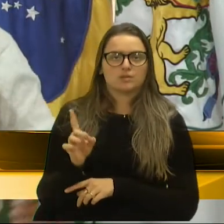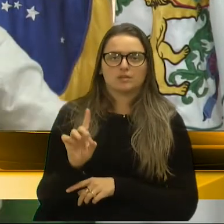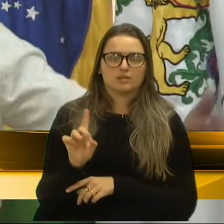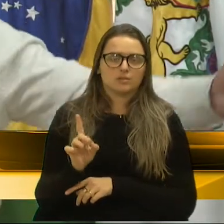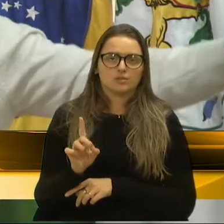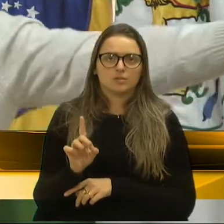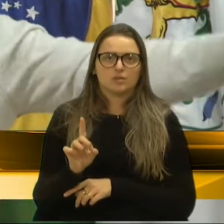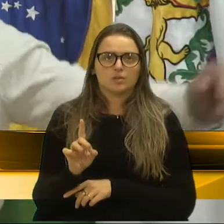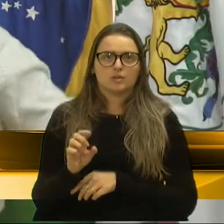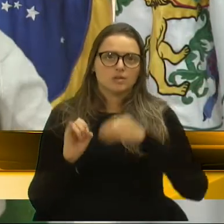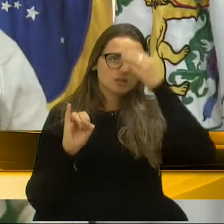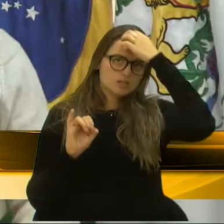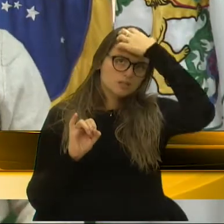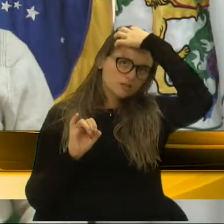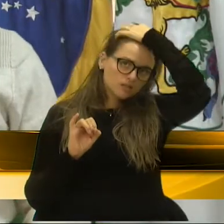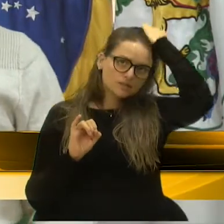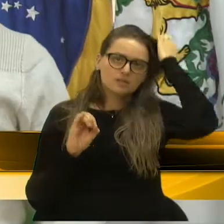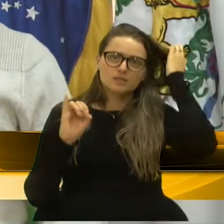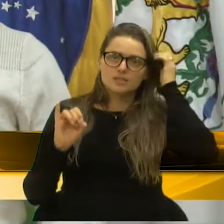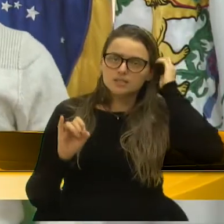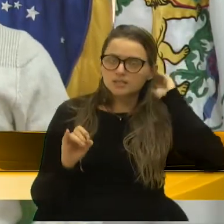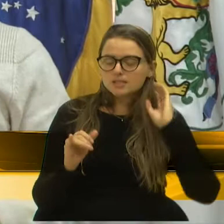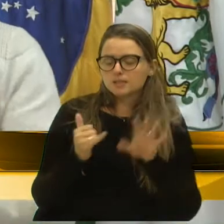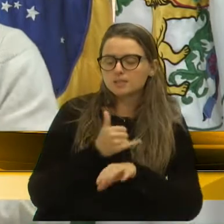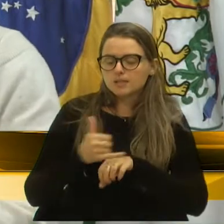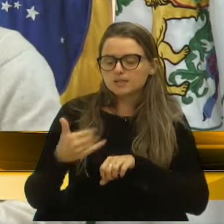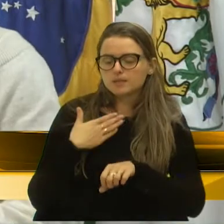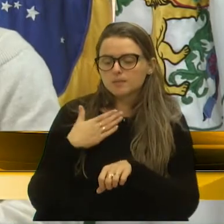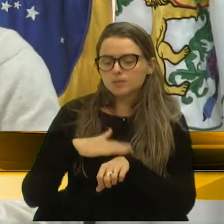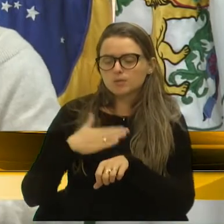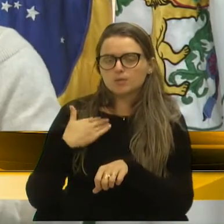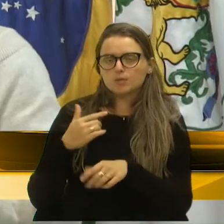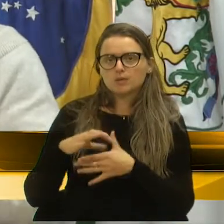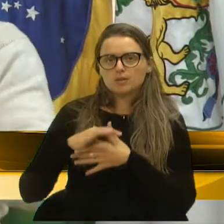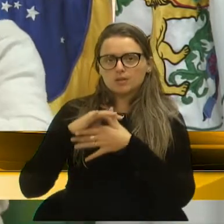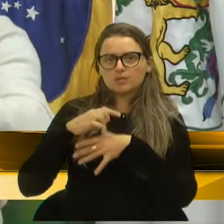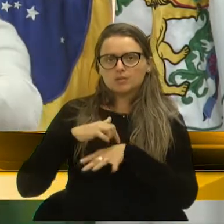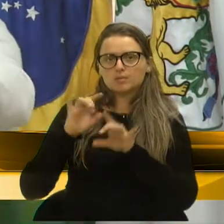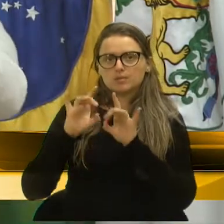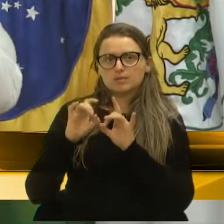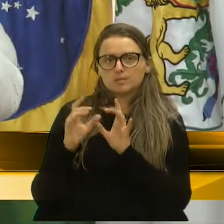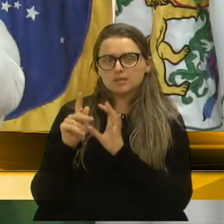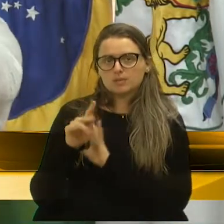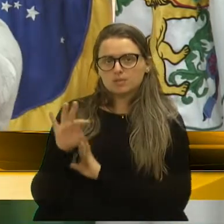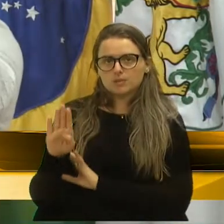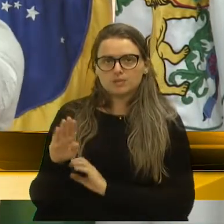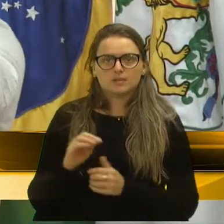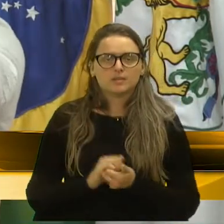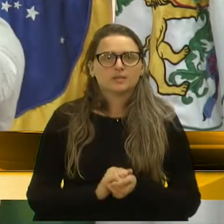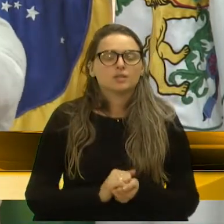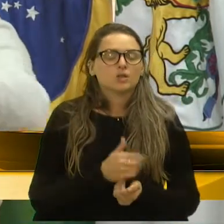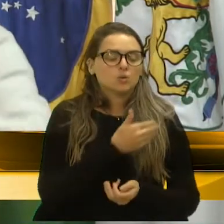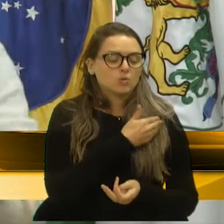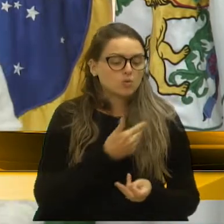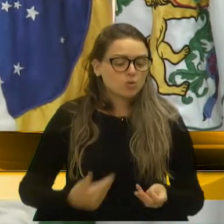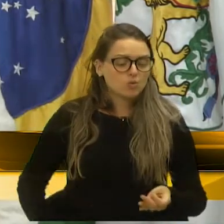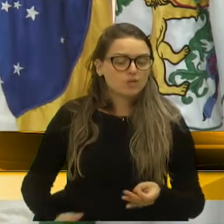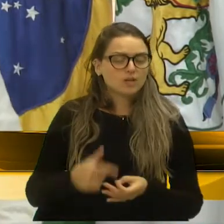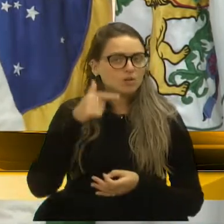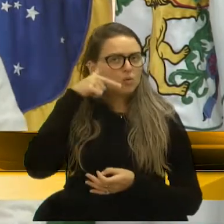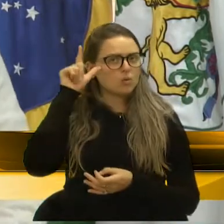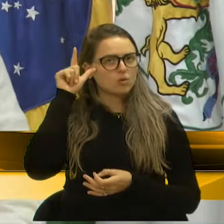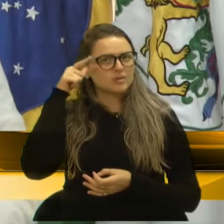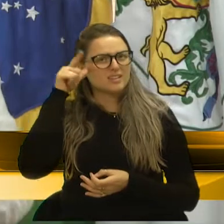e se estouraram o tempo uma declaração de líder, então, o governo está dizendo aqui ontem, ontem, ante